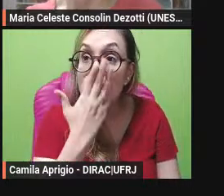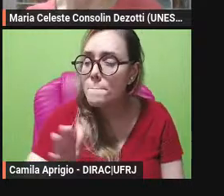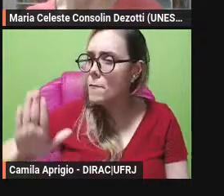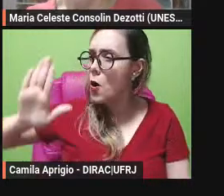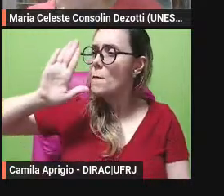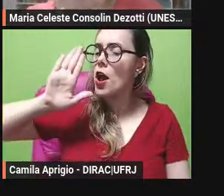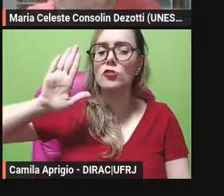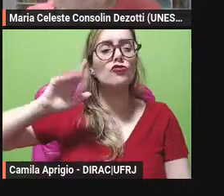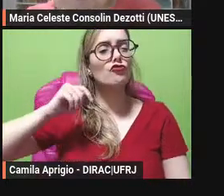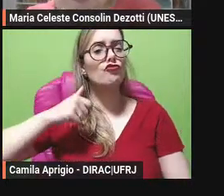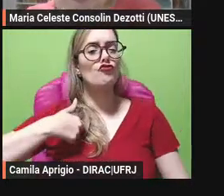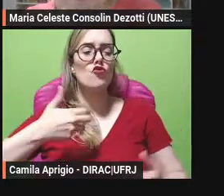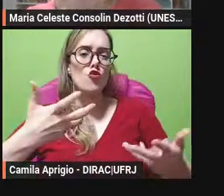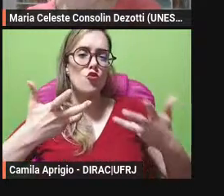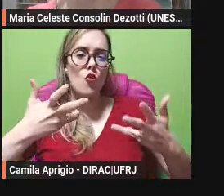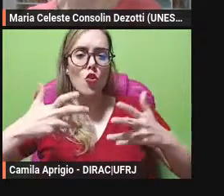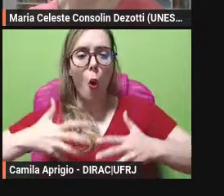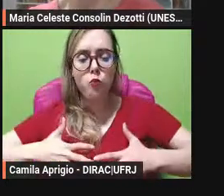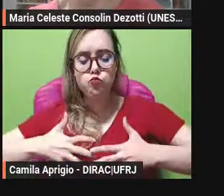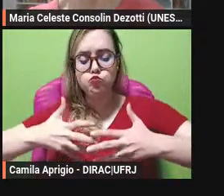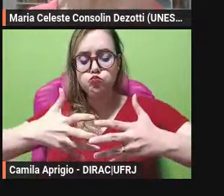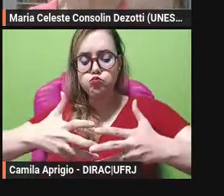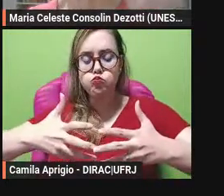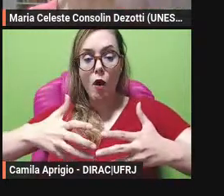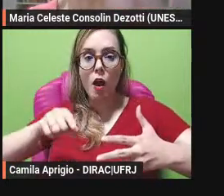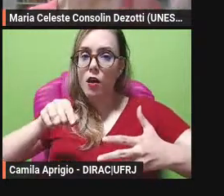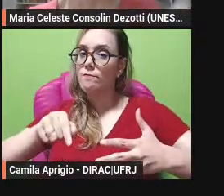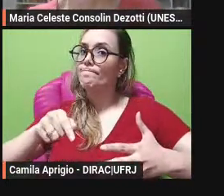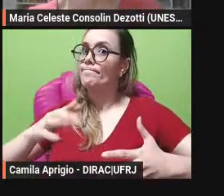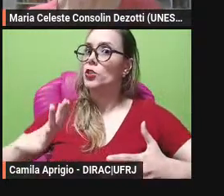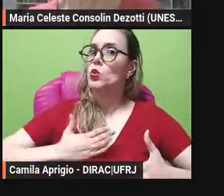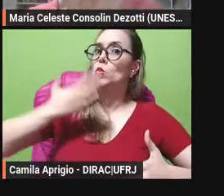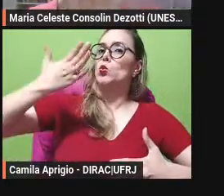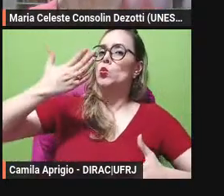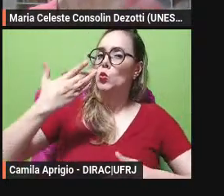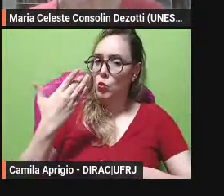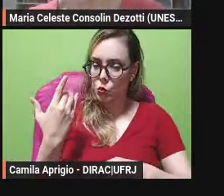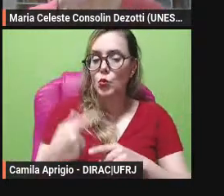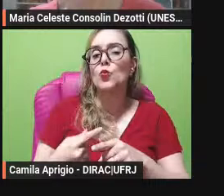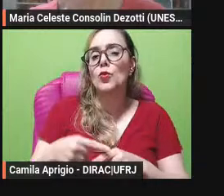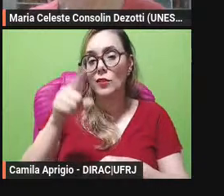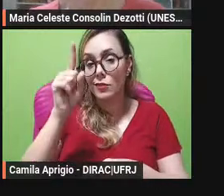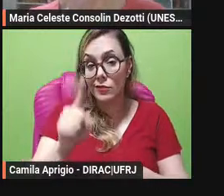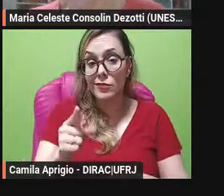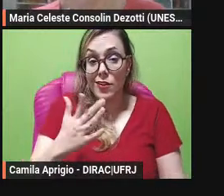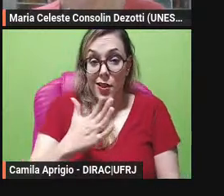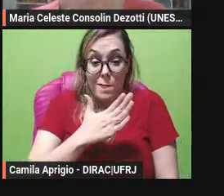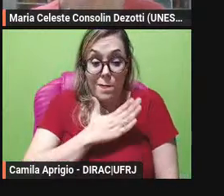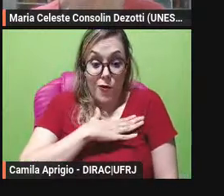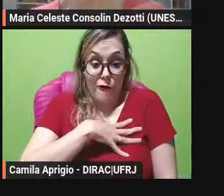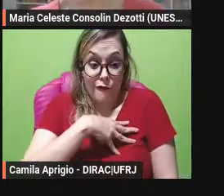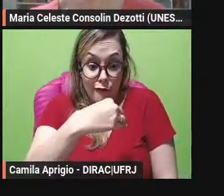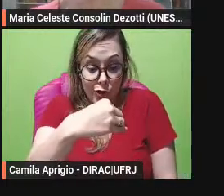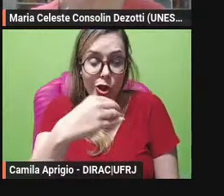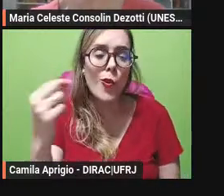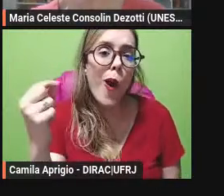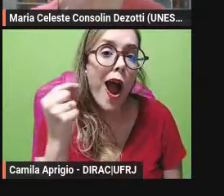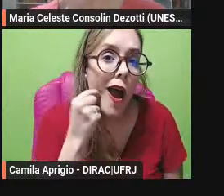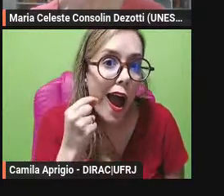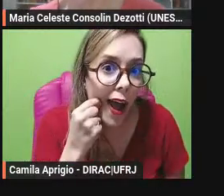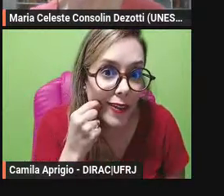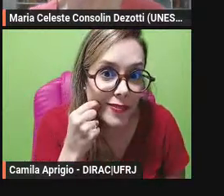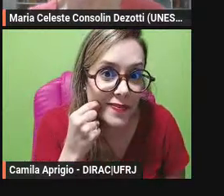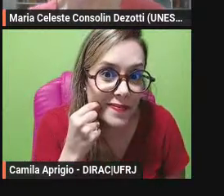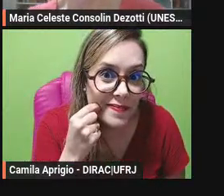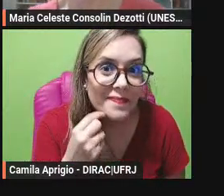que dão de si é baseado então nessa fábula né nessa nessa